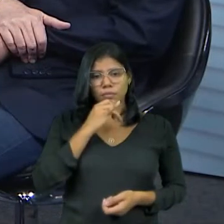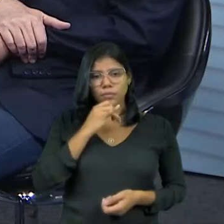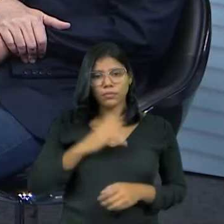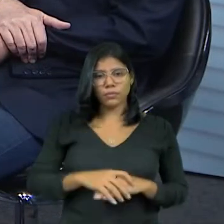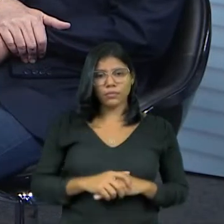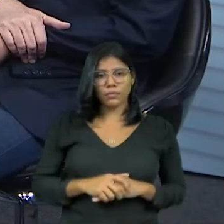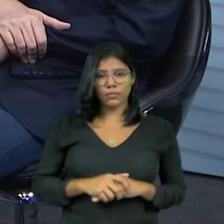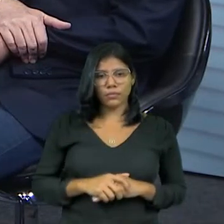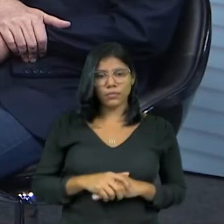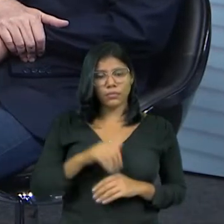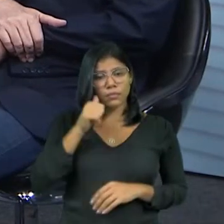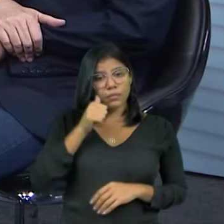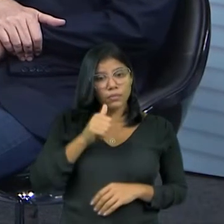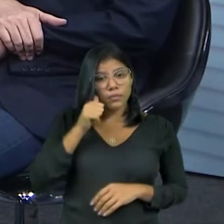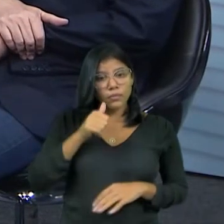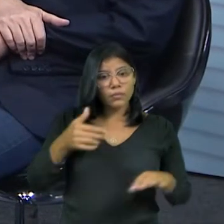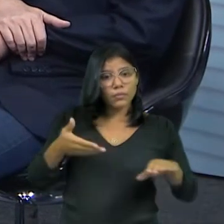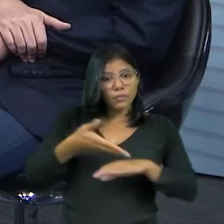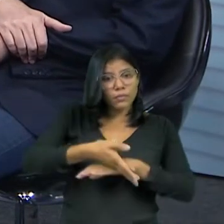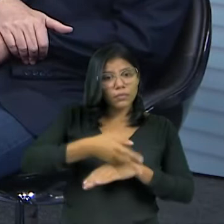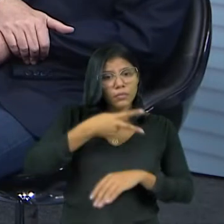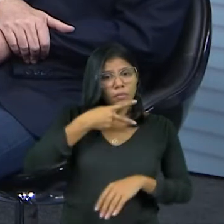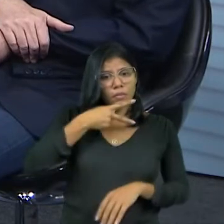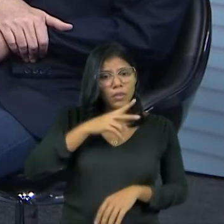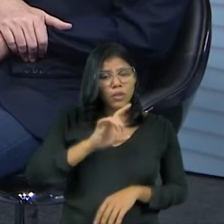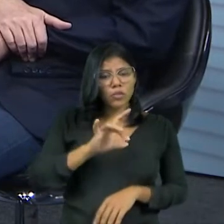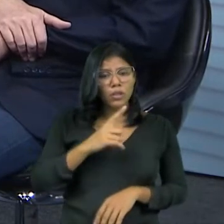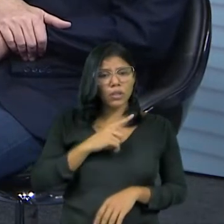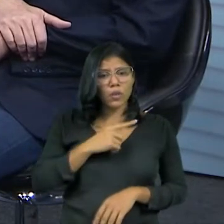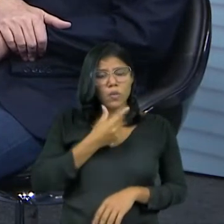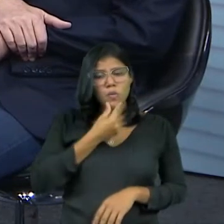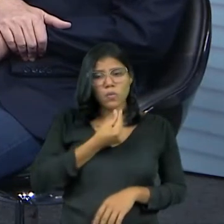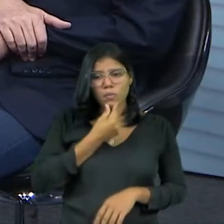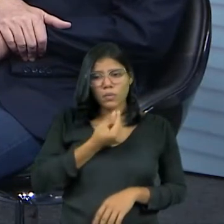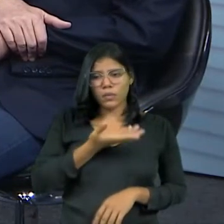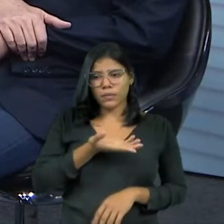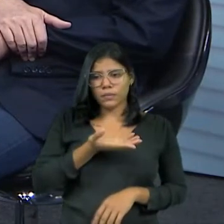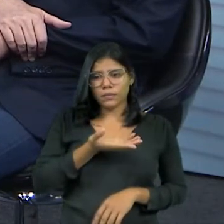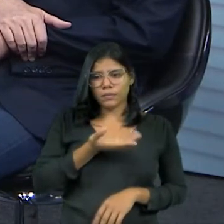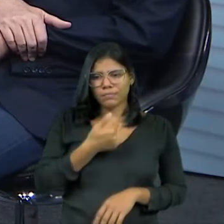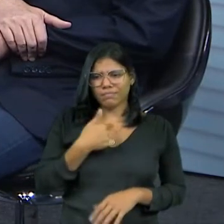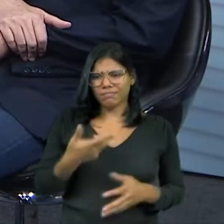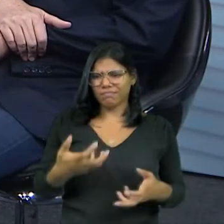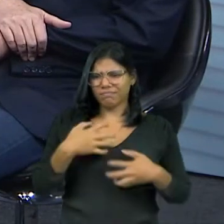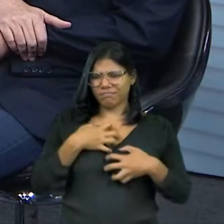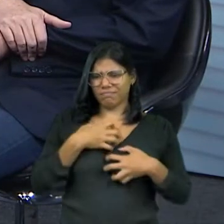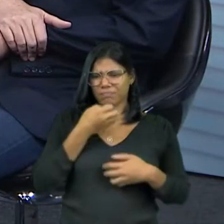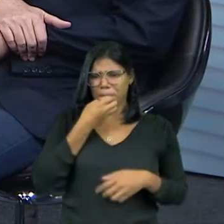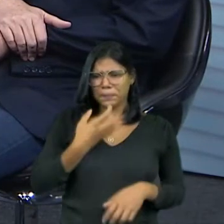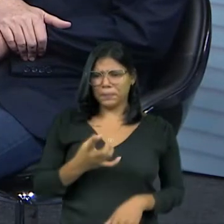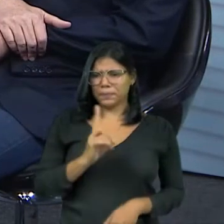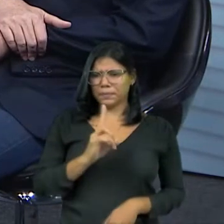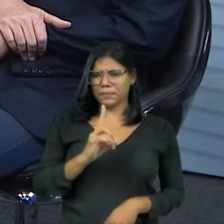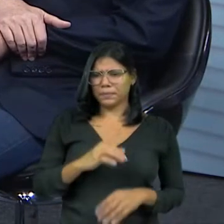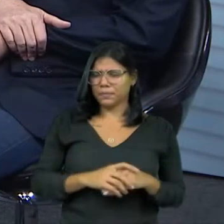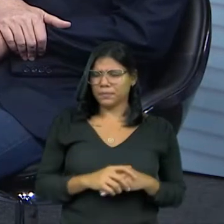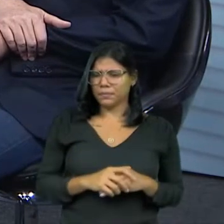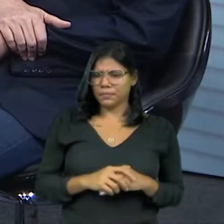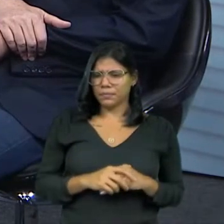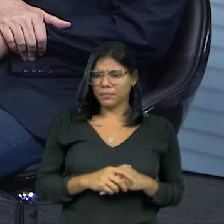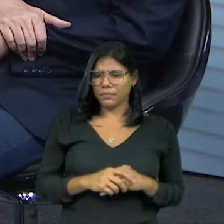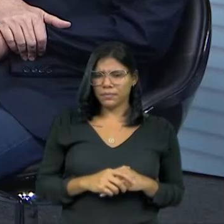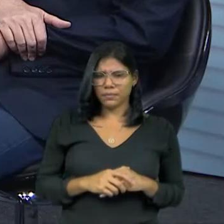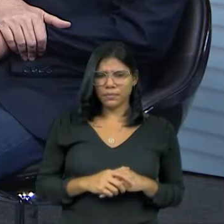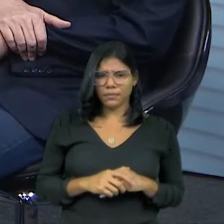formado só por homens, ela pode se sentir, inclusive, assim, ela não se sente à vontade, ela não se sente pertencendo àquele